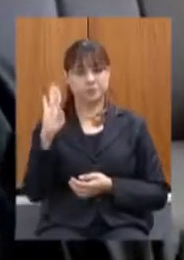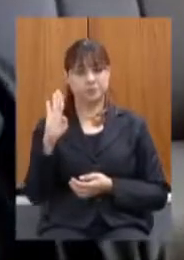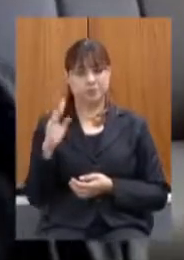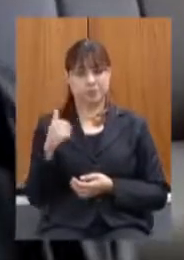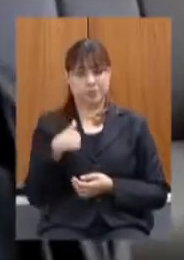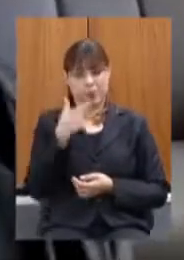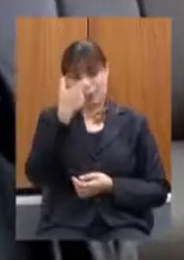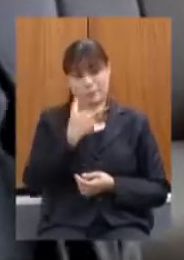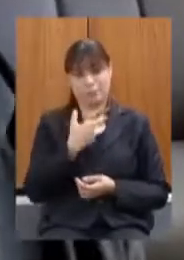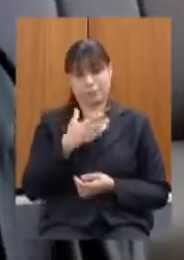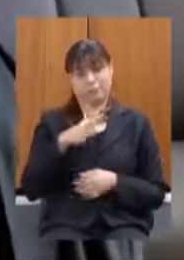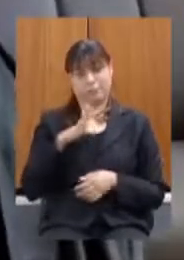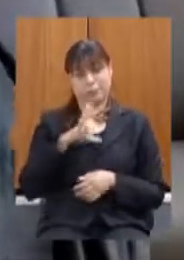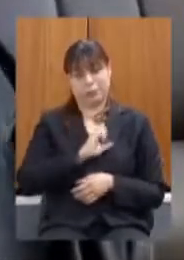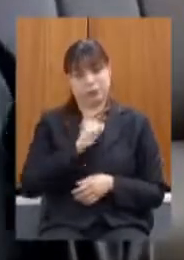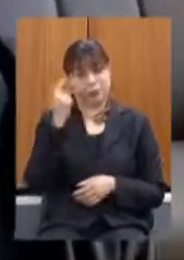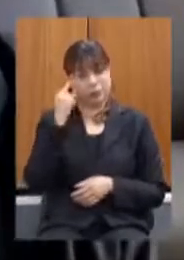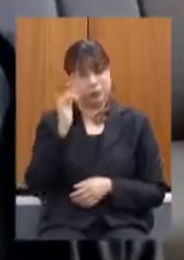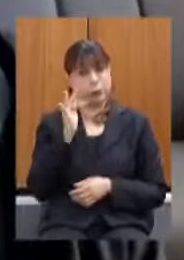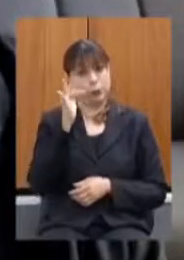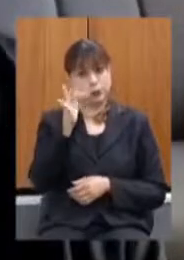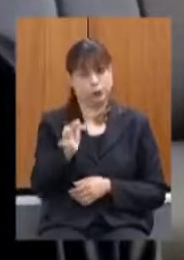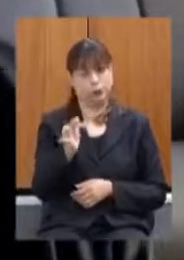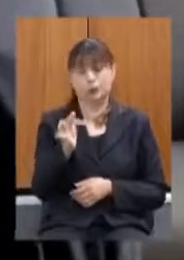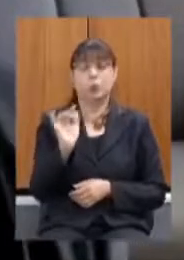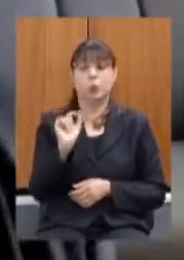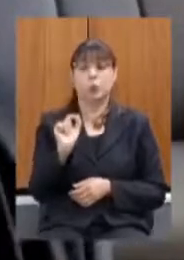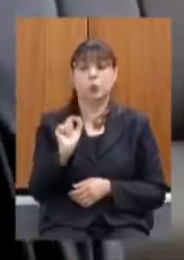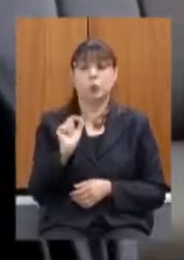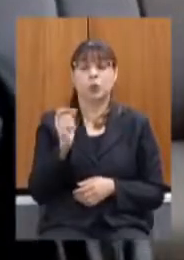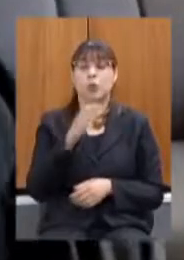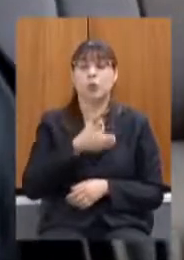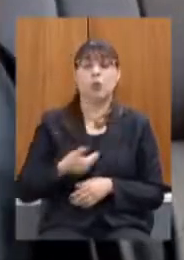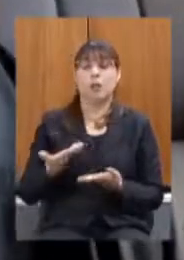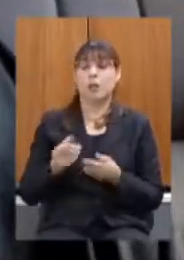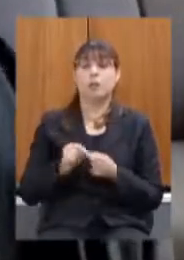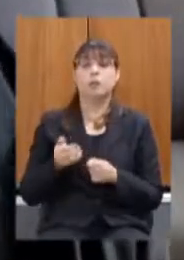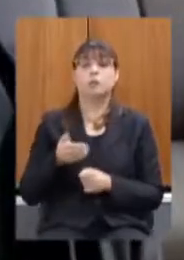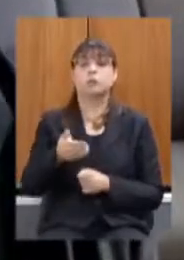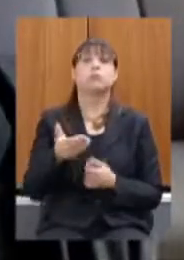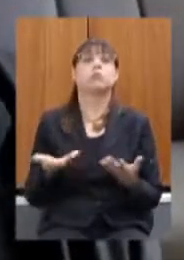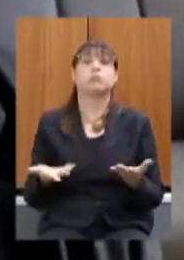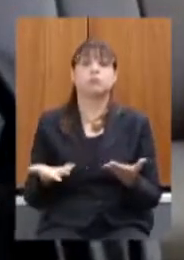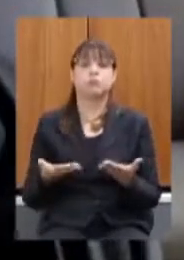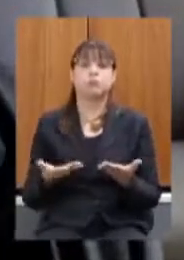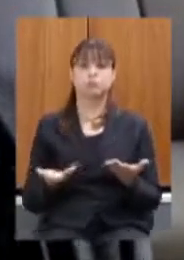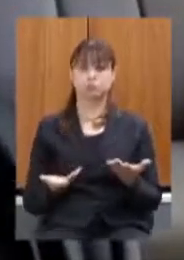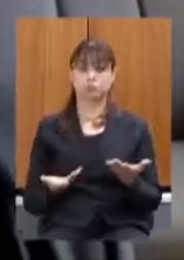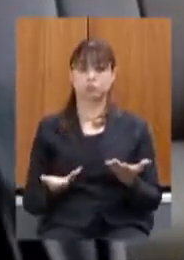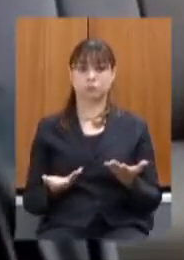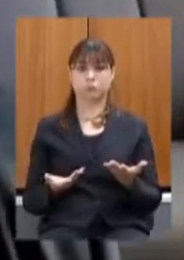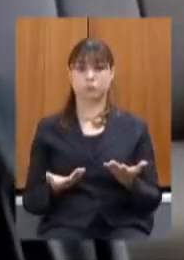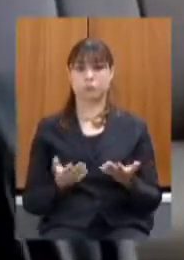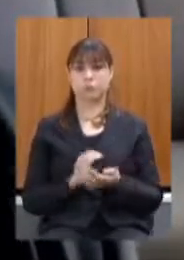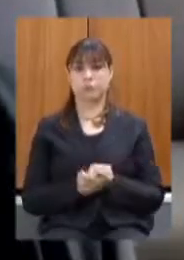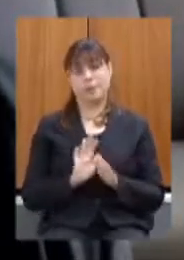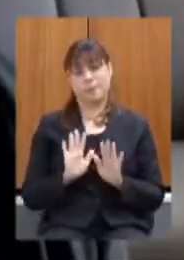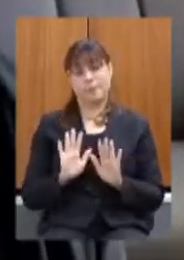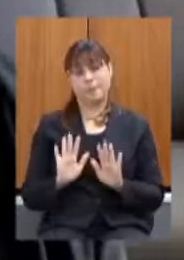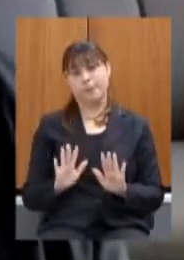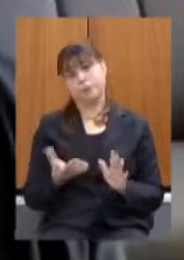fiscalizar o que o governo está pretendendo fazer daqui para frente mas esse é o espírito do assembleia